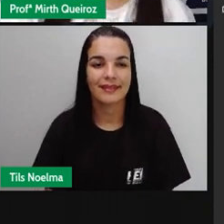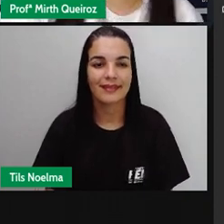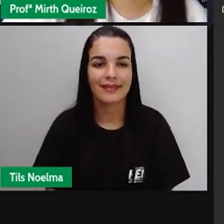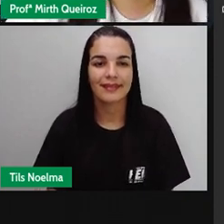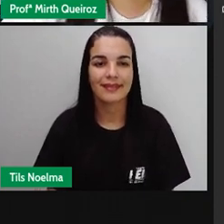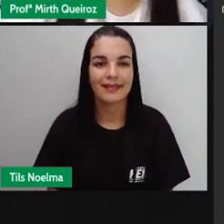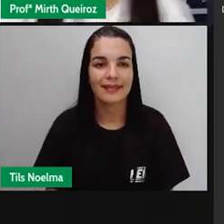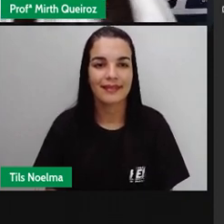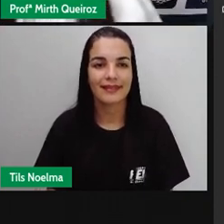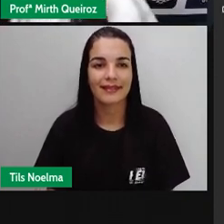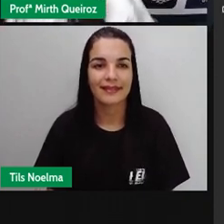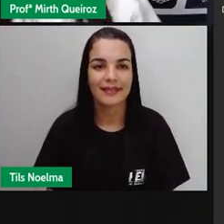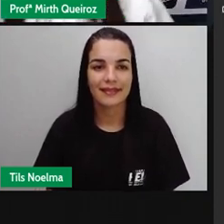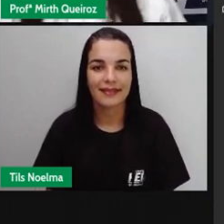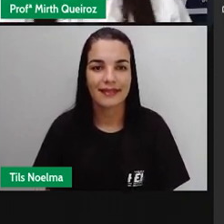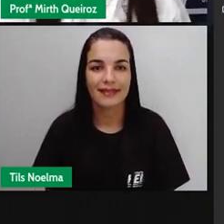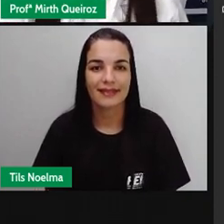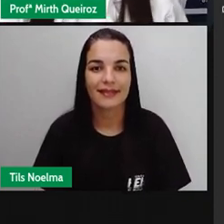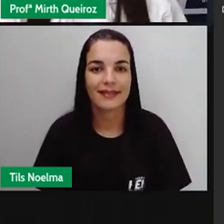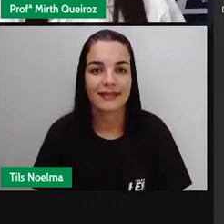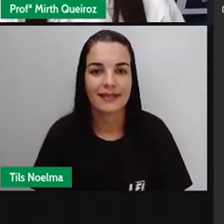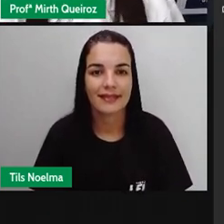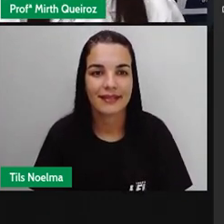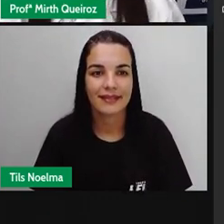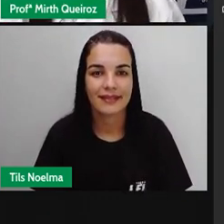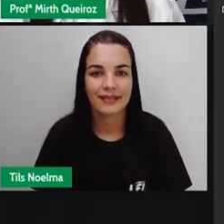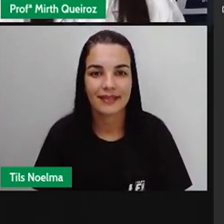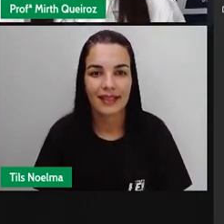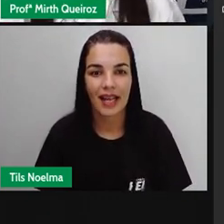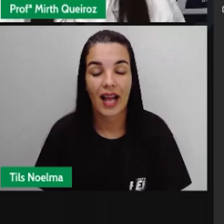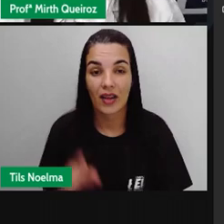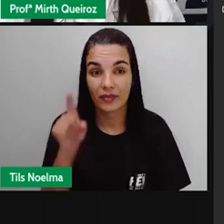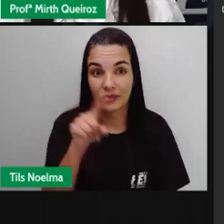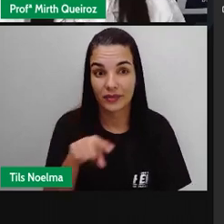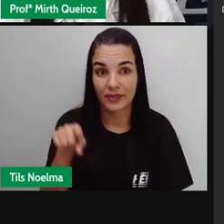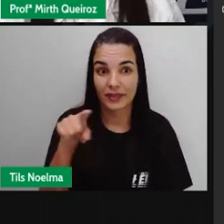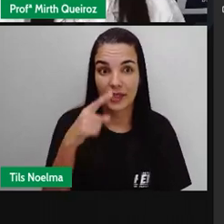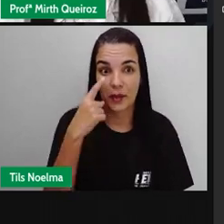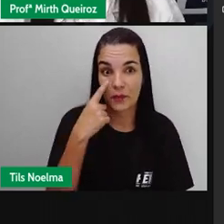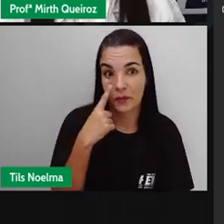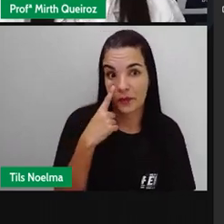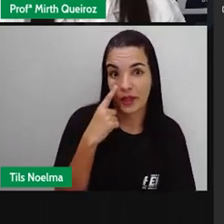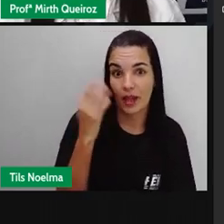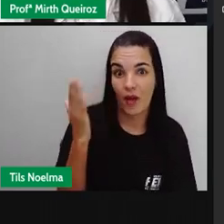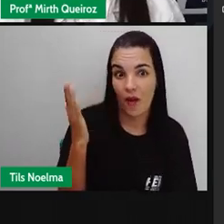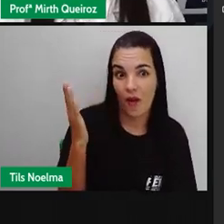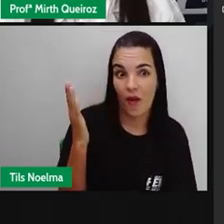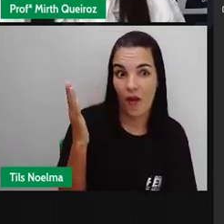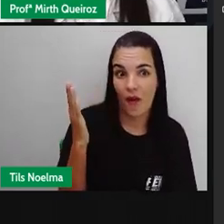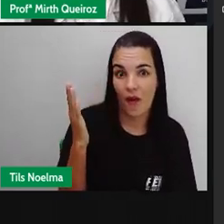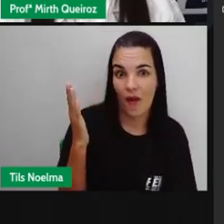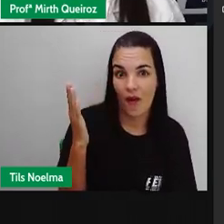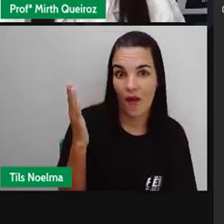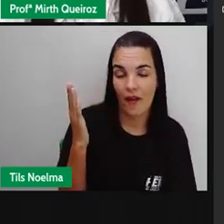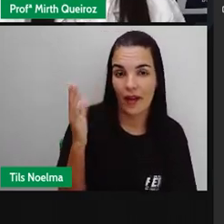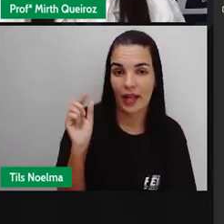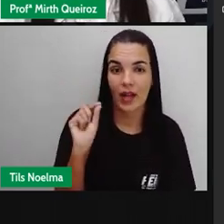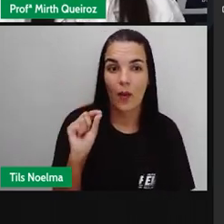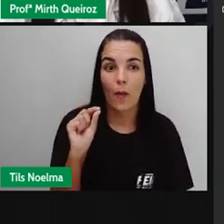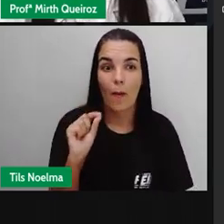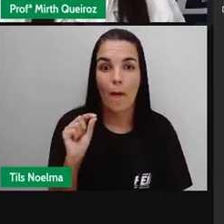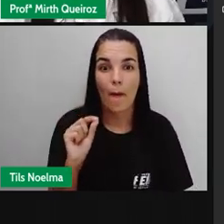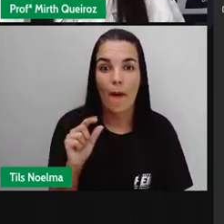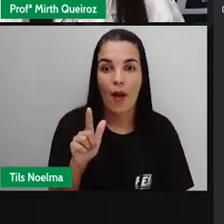Aqui está a tela, certo? Vocês podem colocar lá. Observem aqui, Iat.google